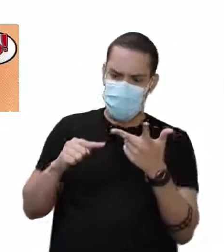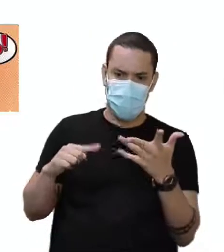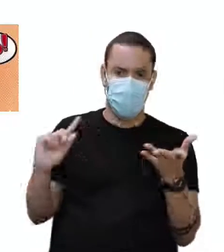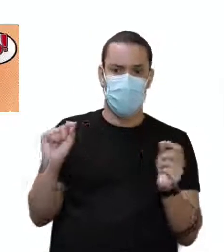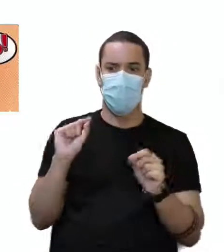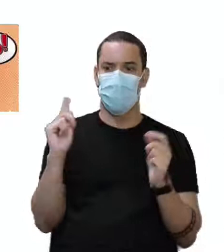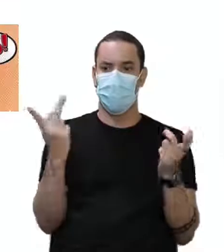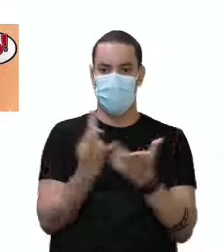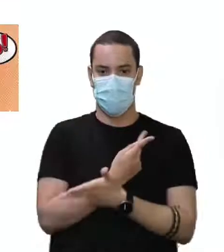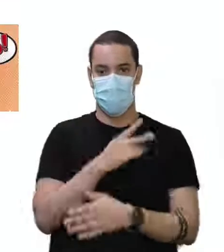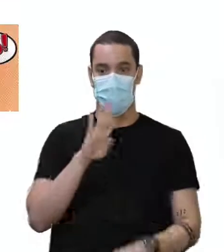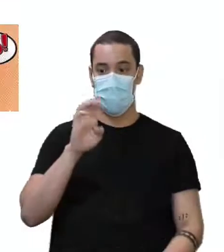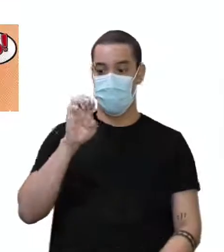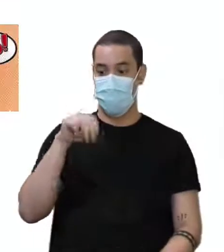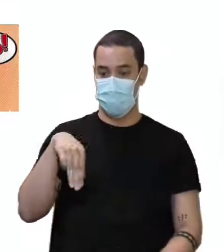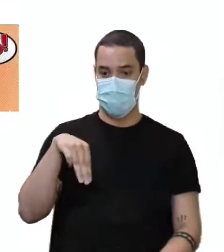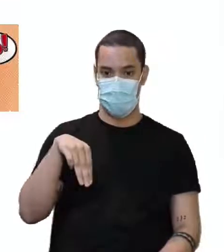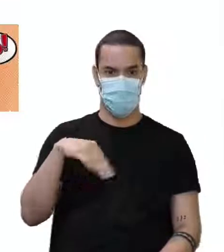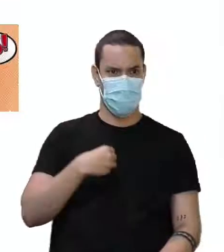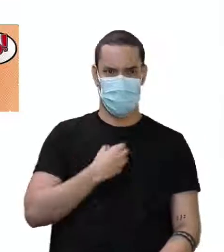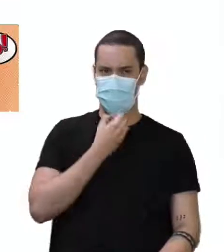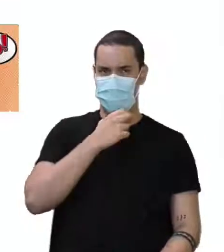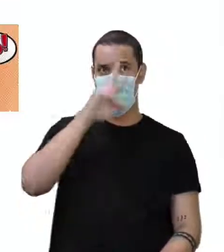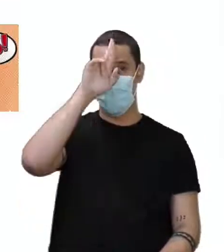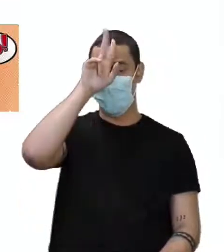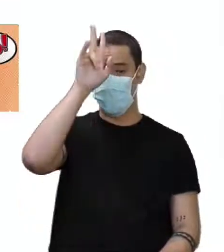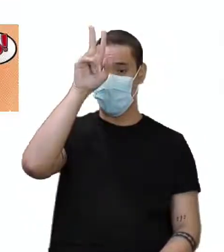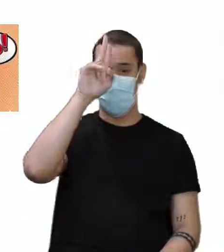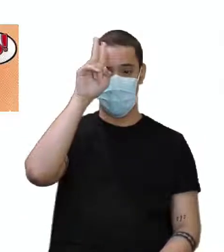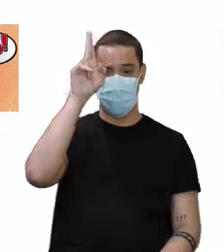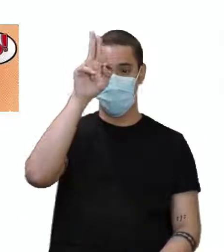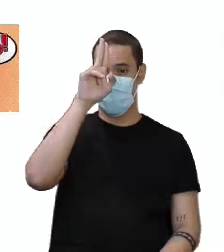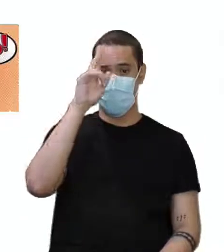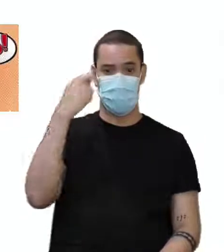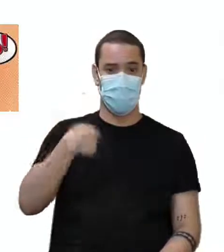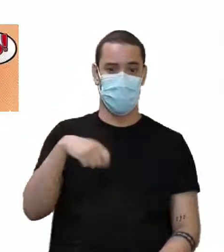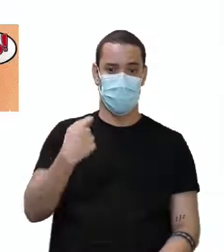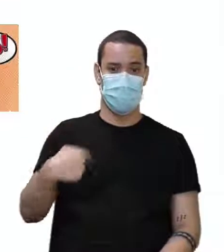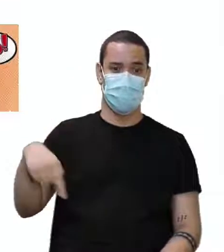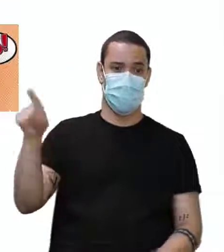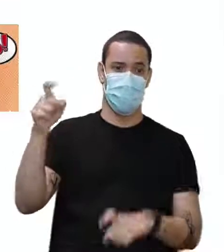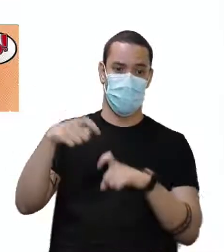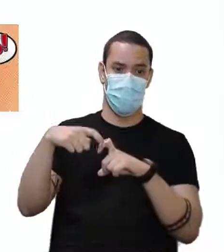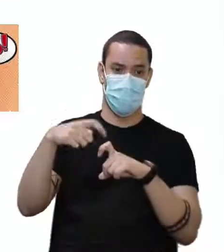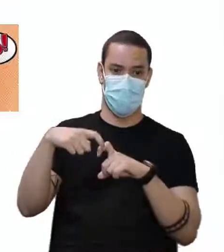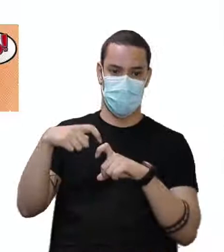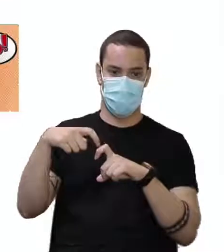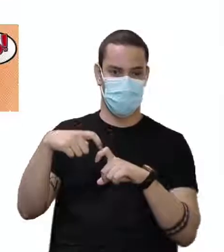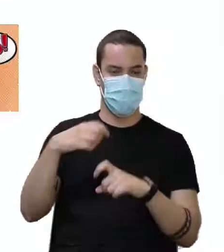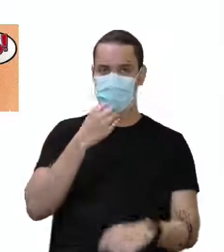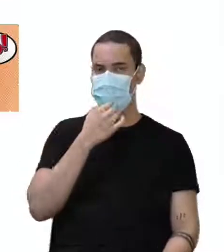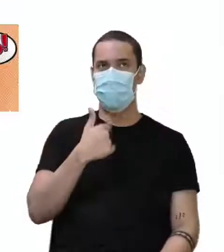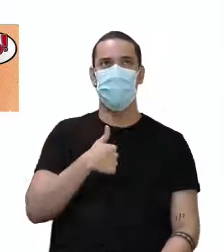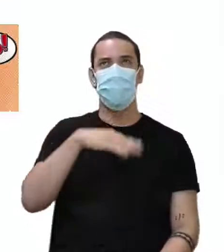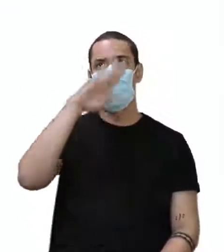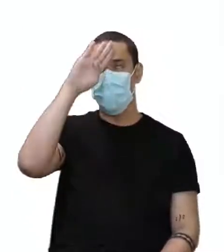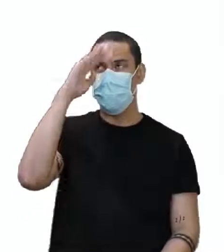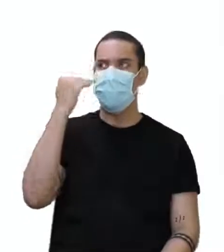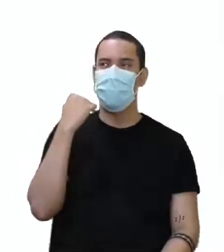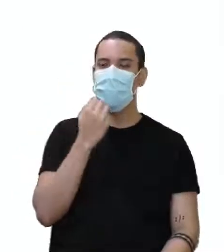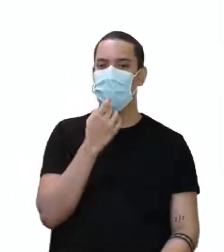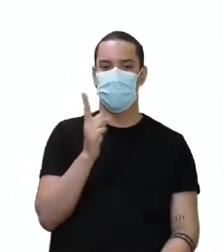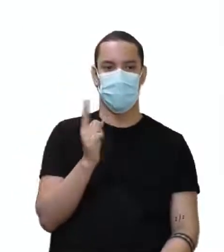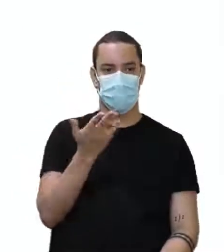alguma situação. I have to go to the doctor. Eu preciso ir ao médico because I don't feel well, porque eu não me sinto bem.